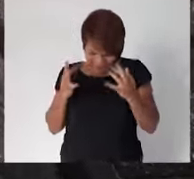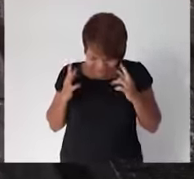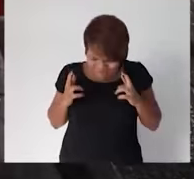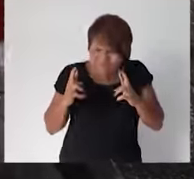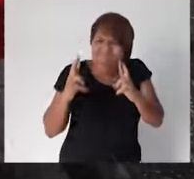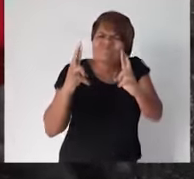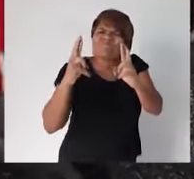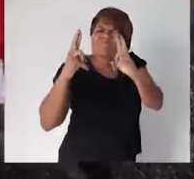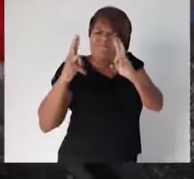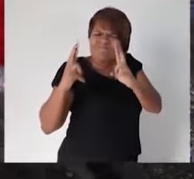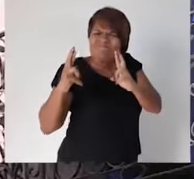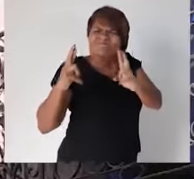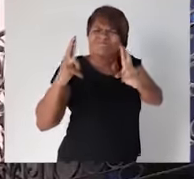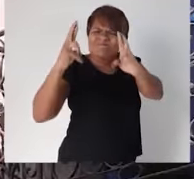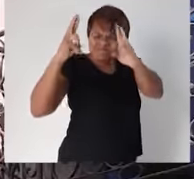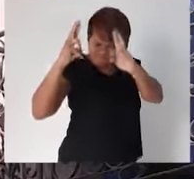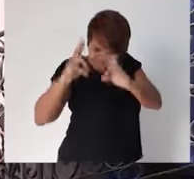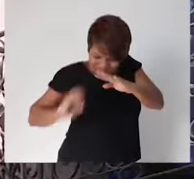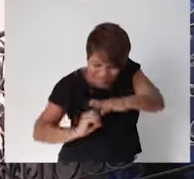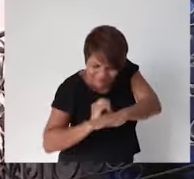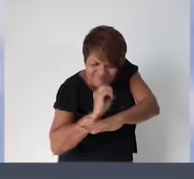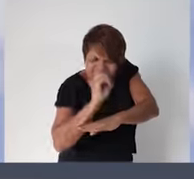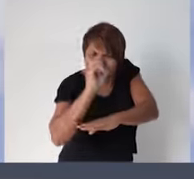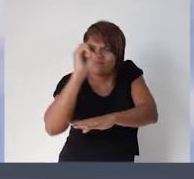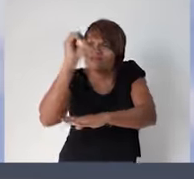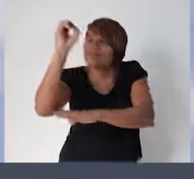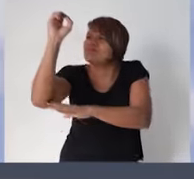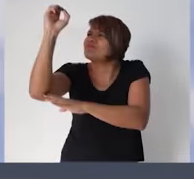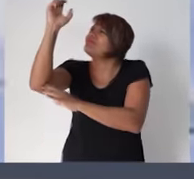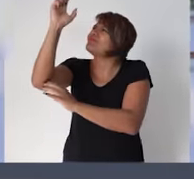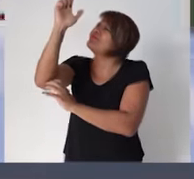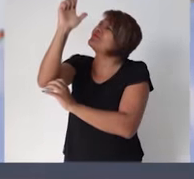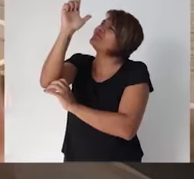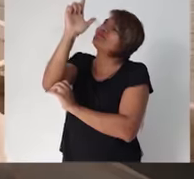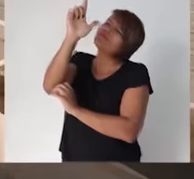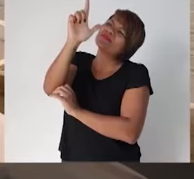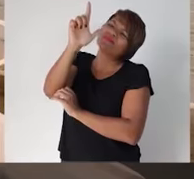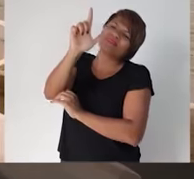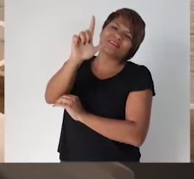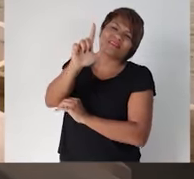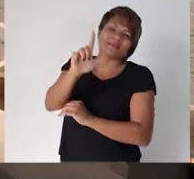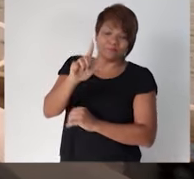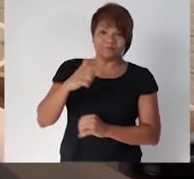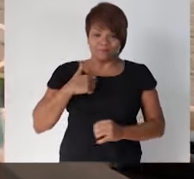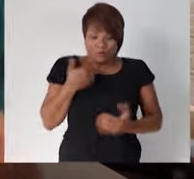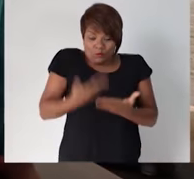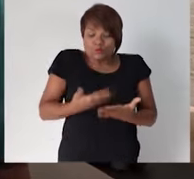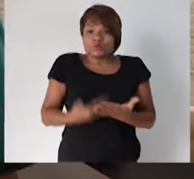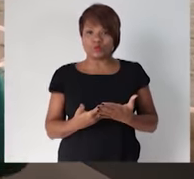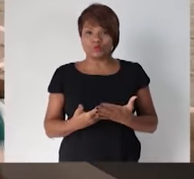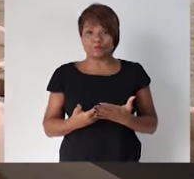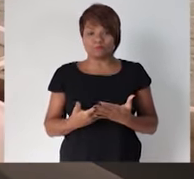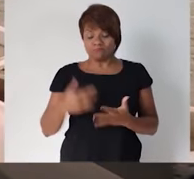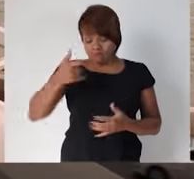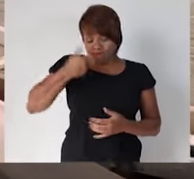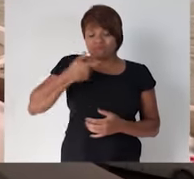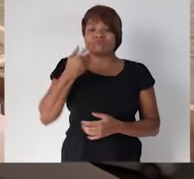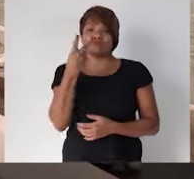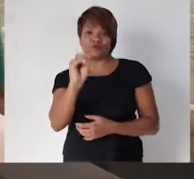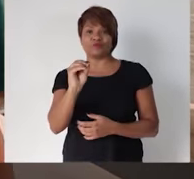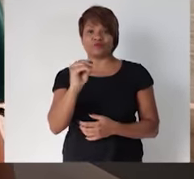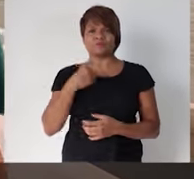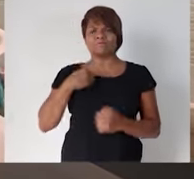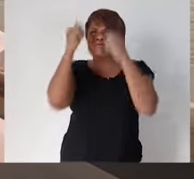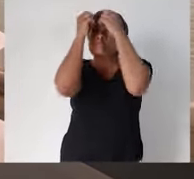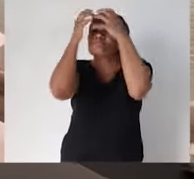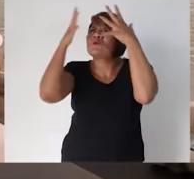esperança de ver o dia raiar. Sou estudante, tenho 20 anos,